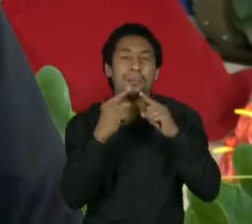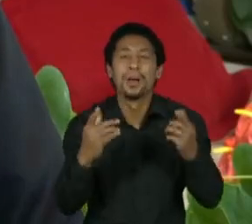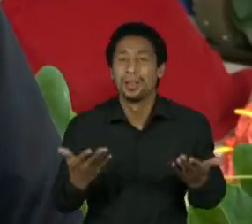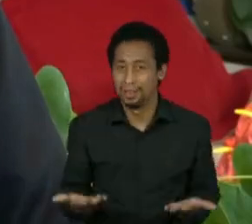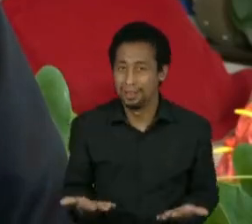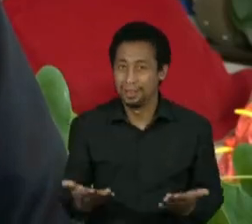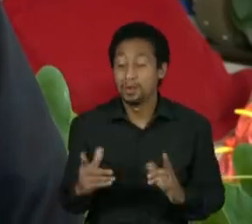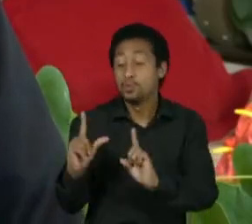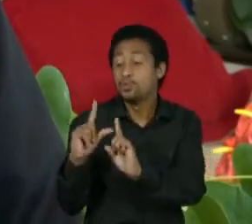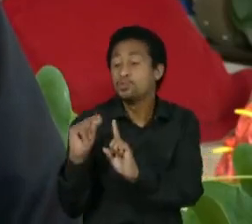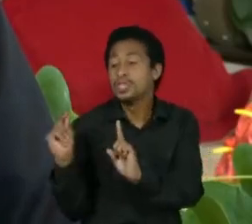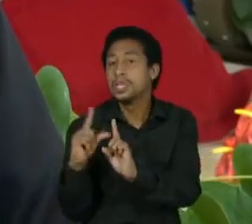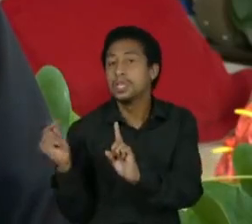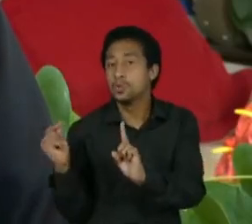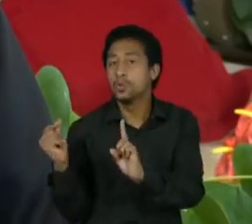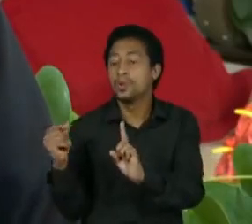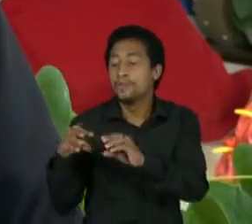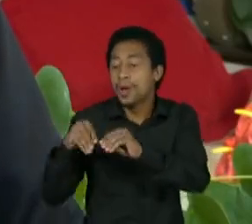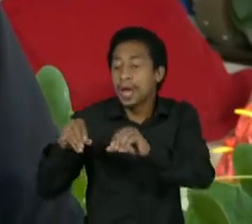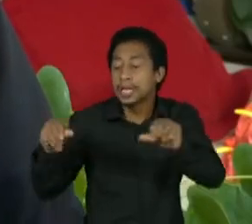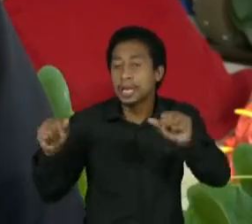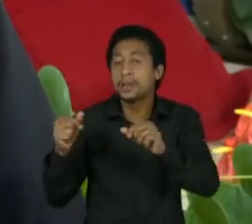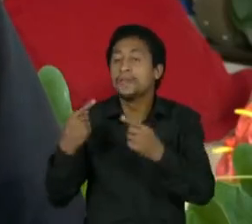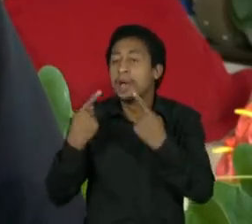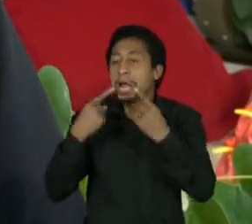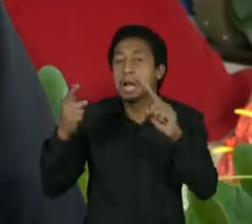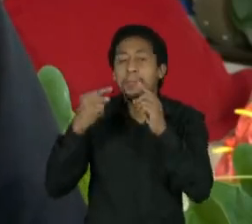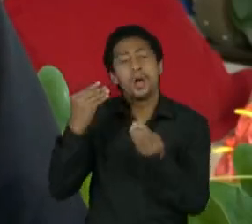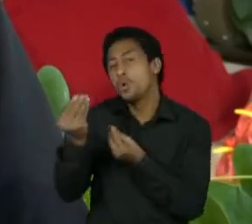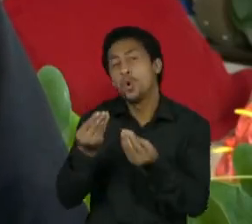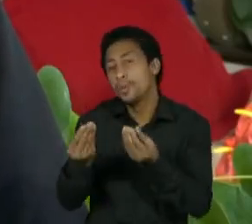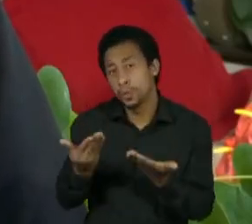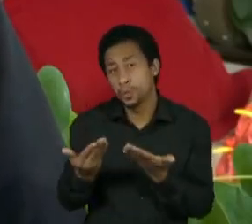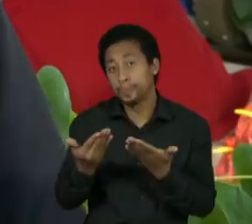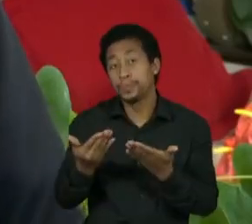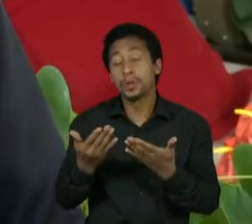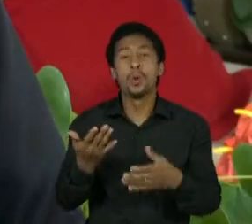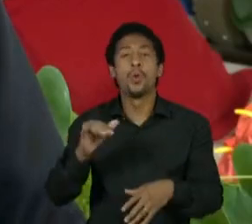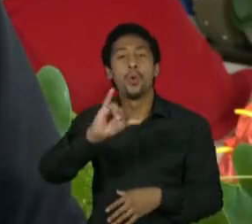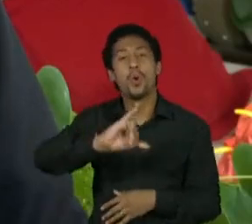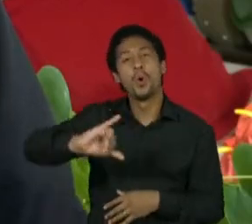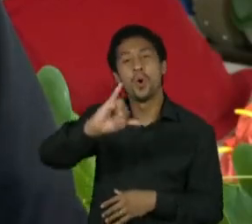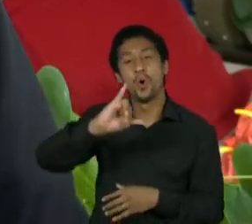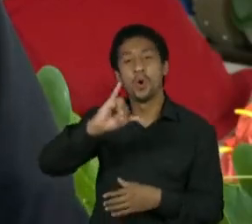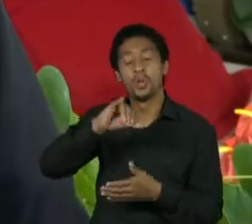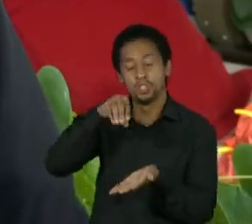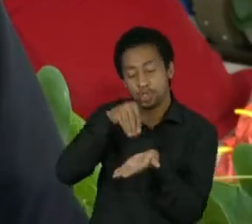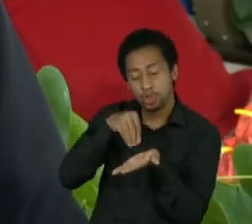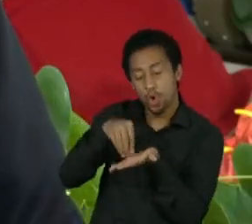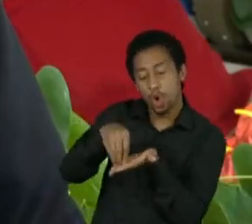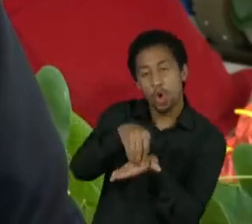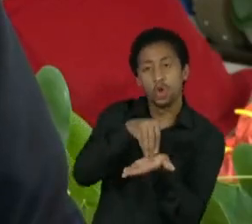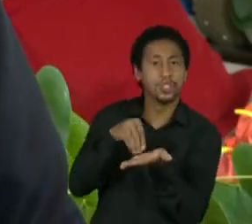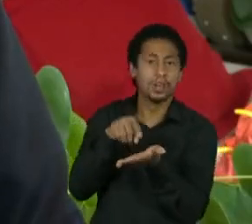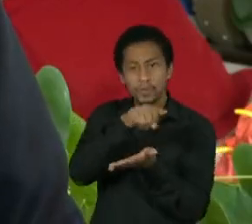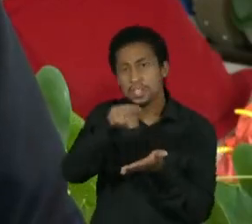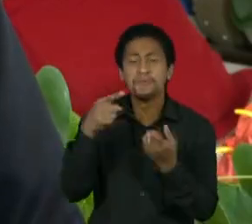ou do óleo de soja? Não tem um endereço para reclamar. No caso da